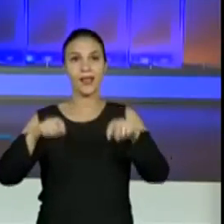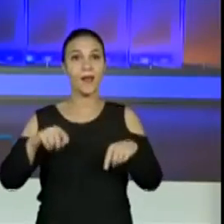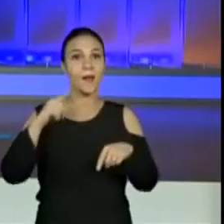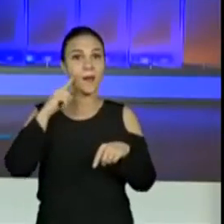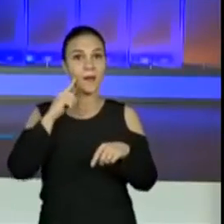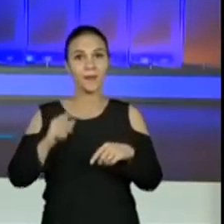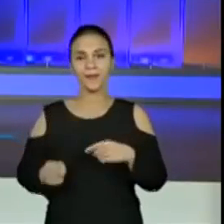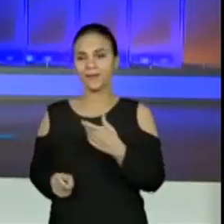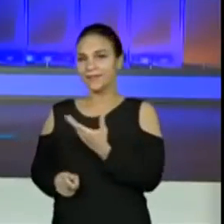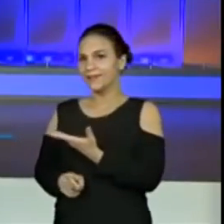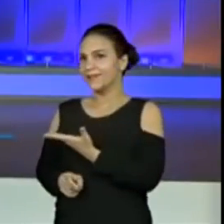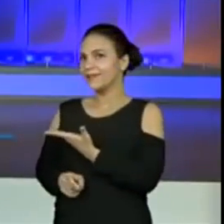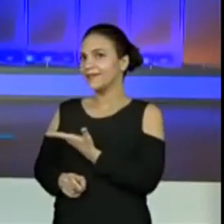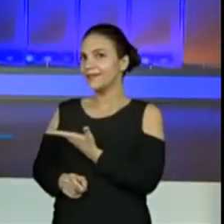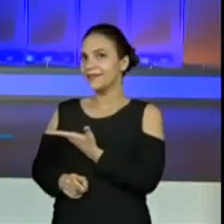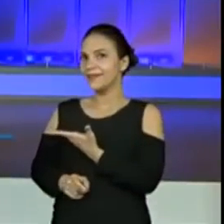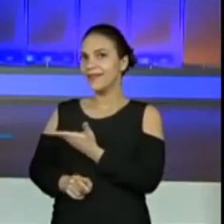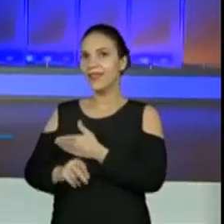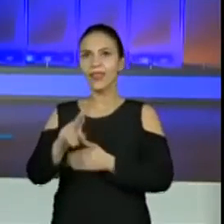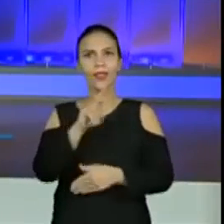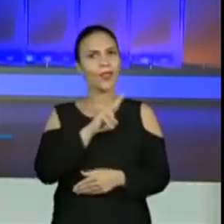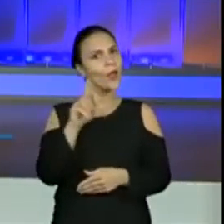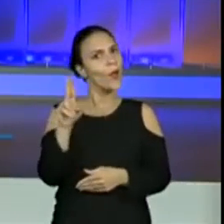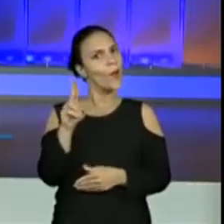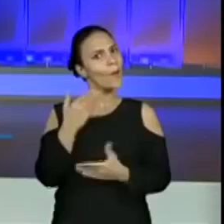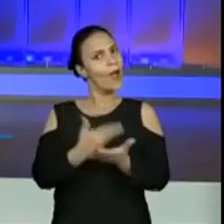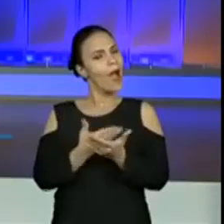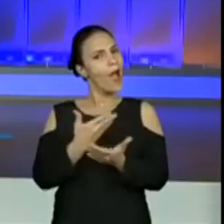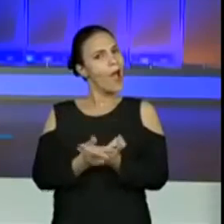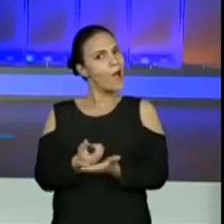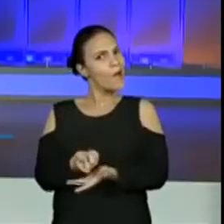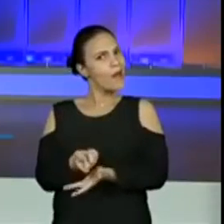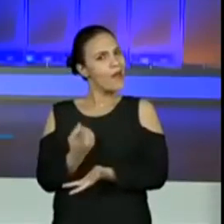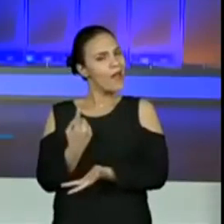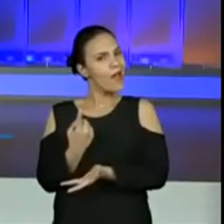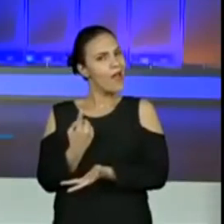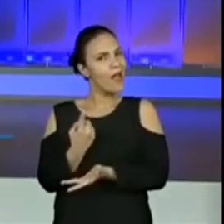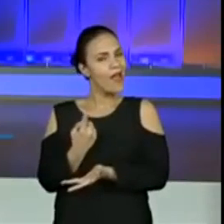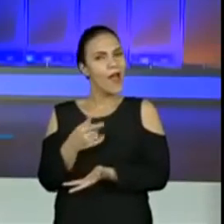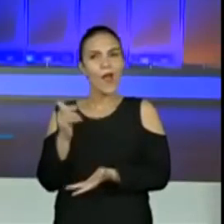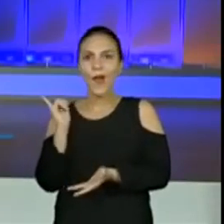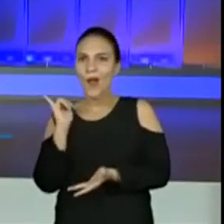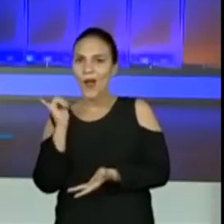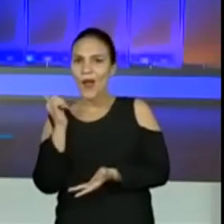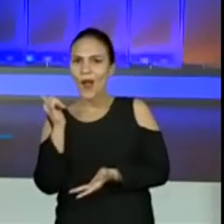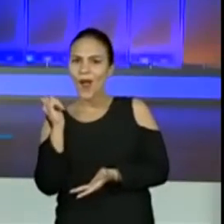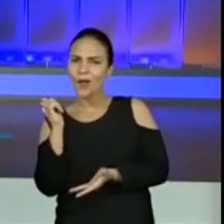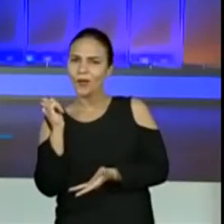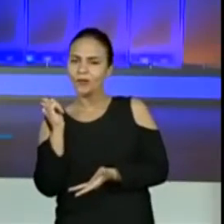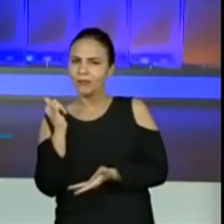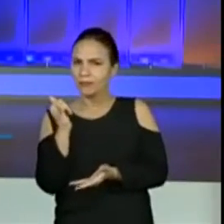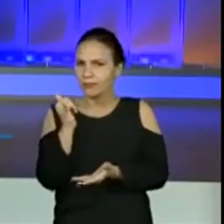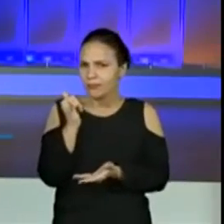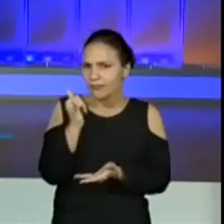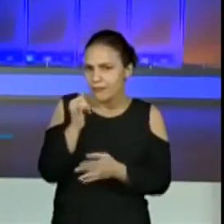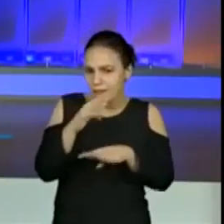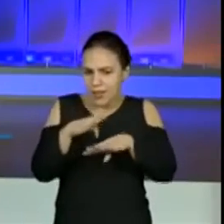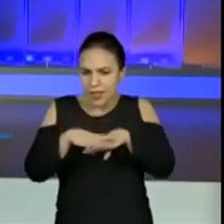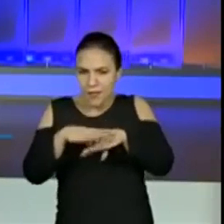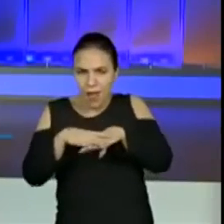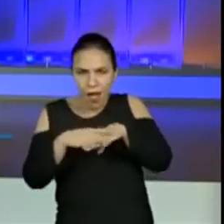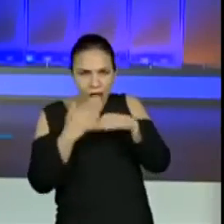Ah, ele colocou. Olha só o nome da nossa aula de hoje. Conto de mistemática.